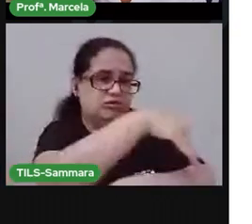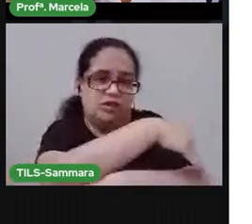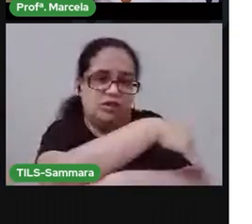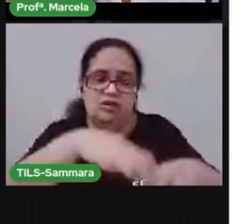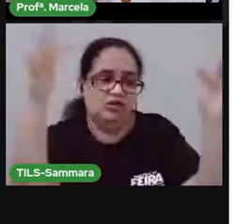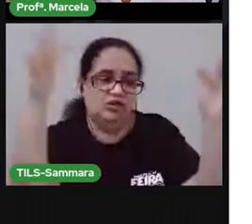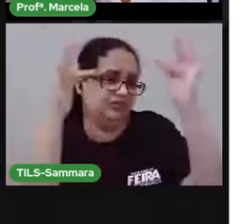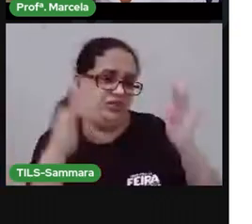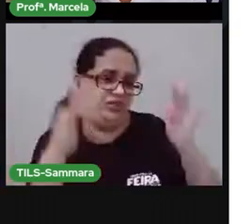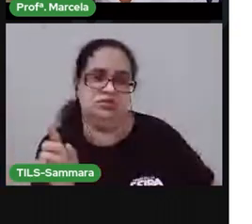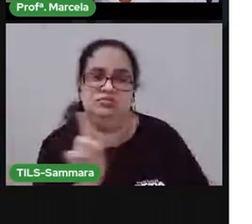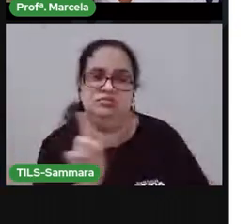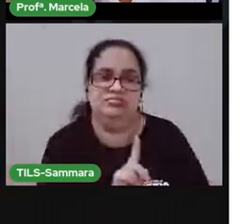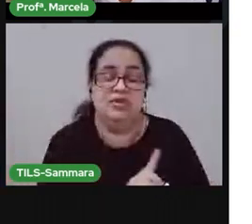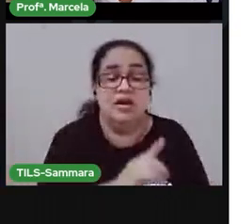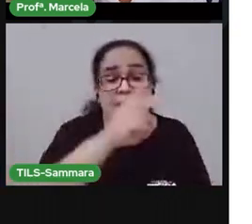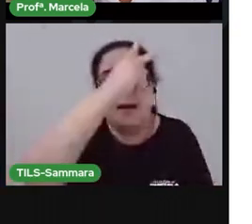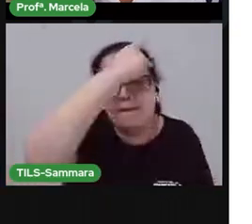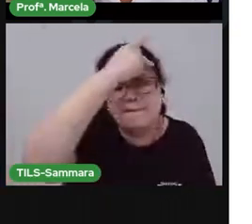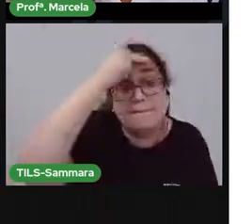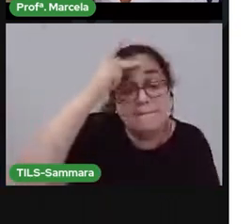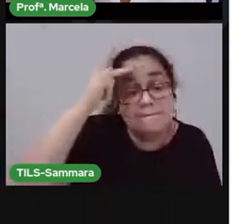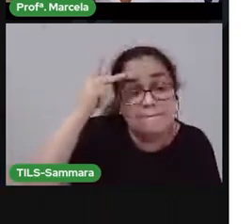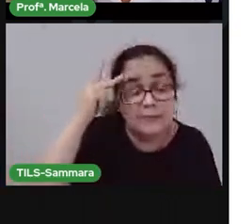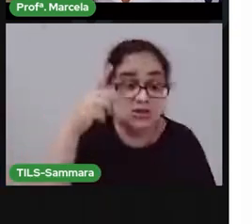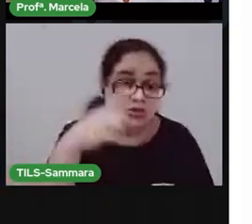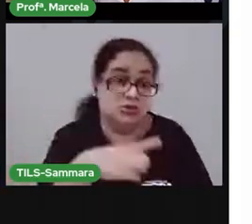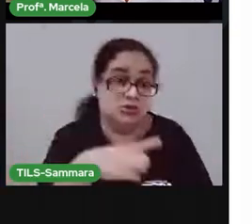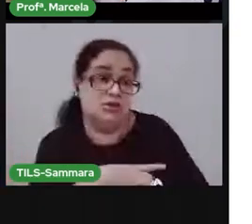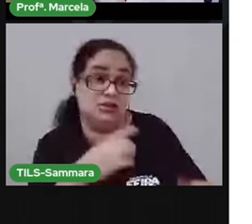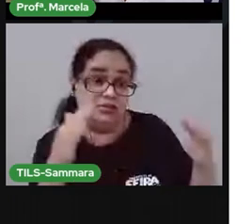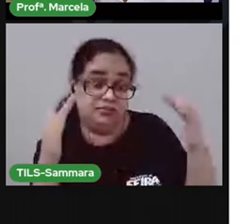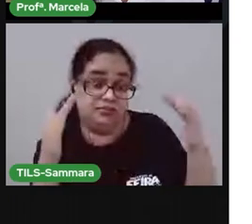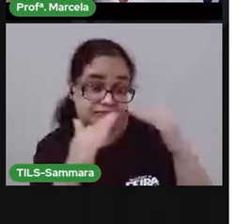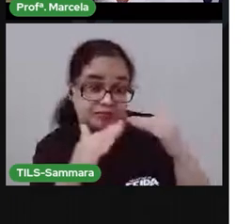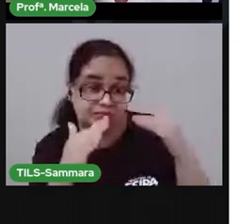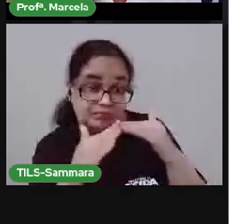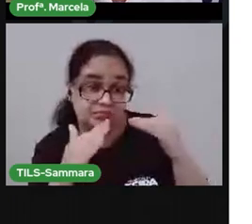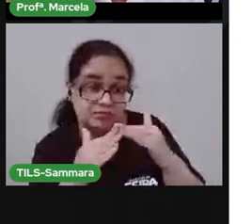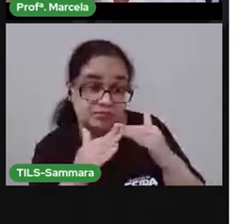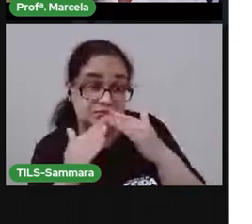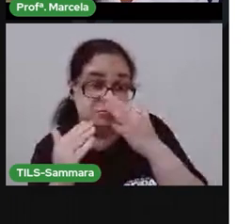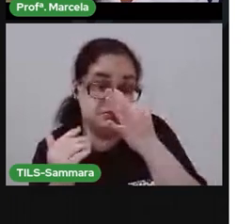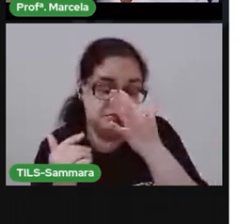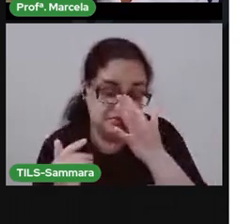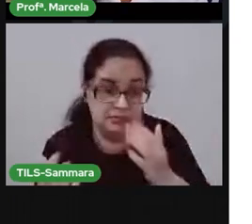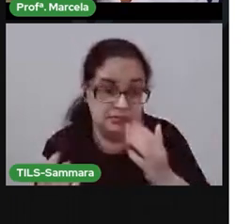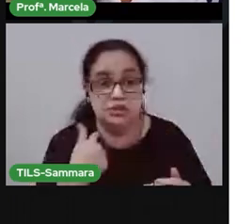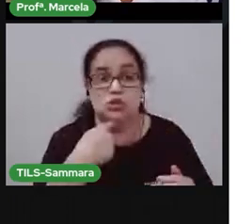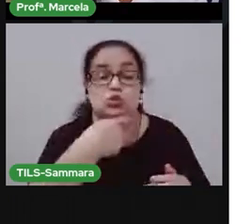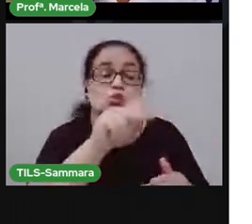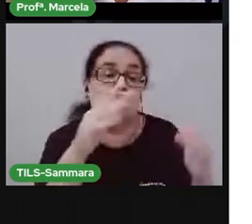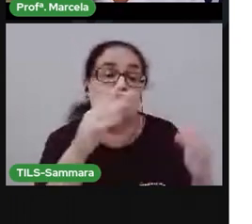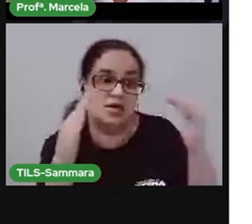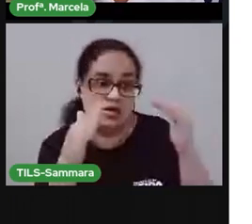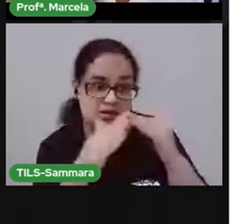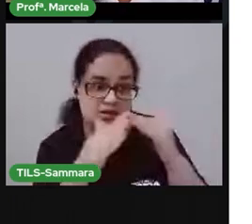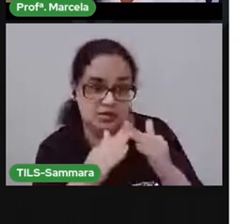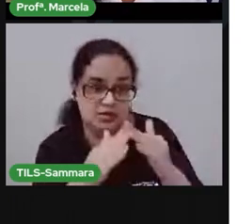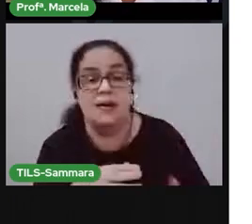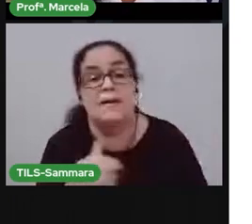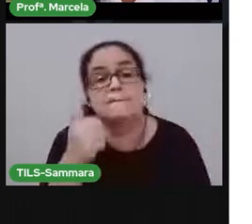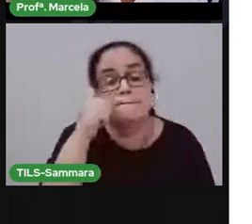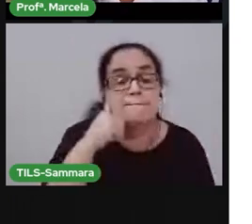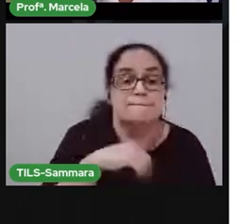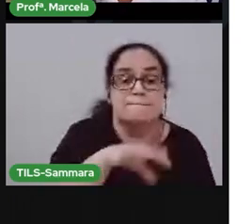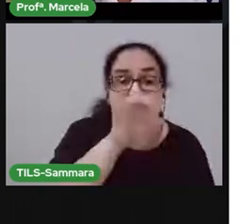Então, as pessoas que têm casas, né? Se você tem sua casa aí com seus pais,